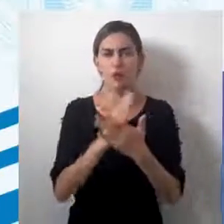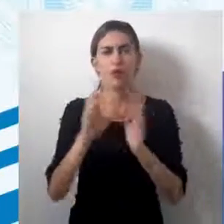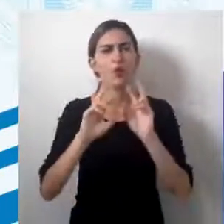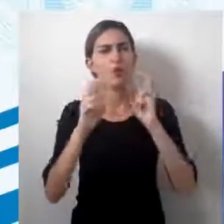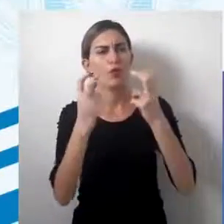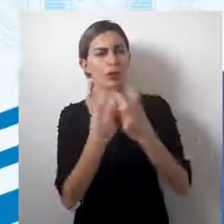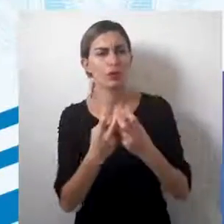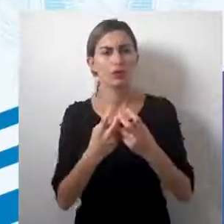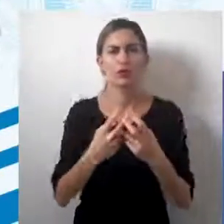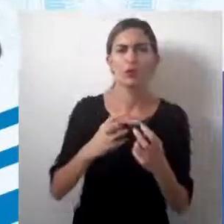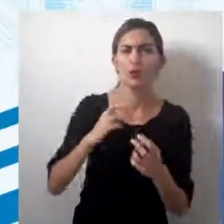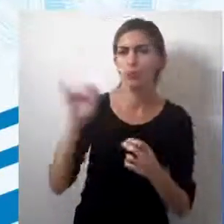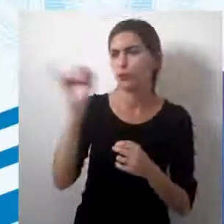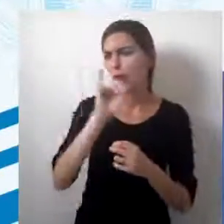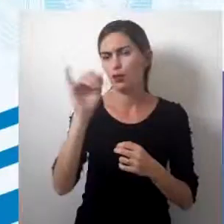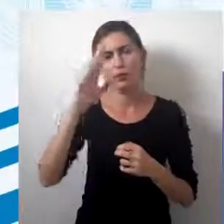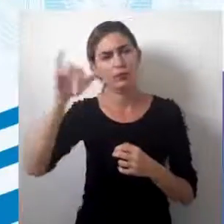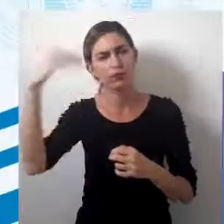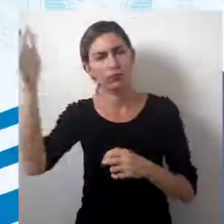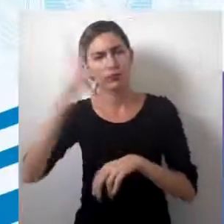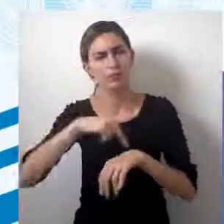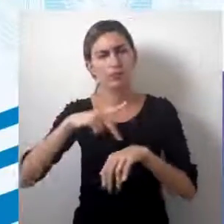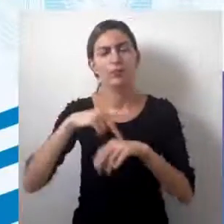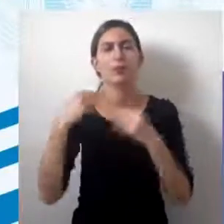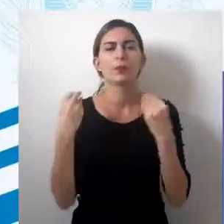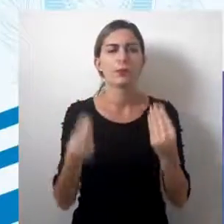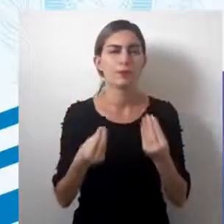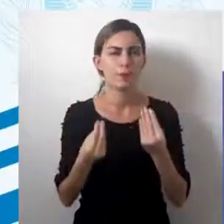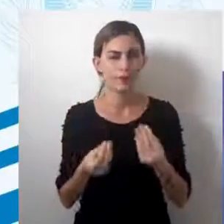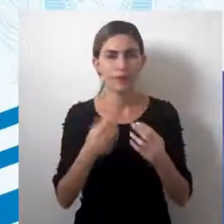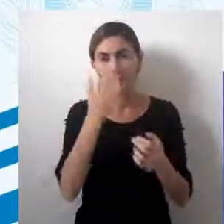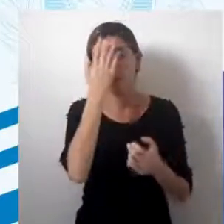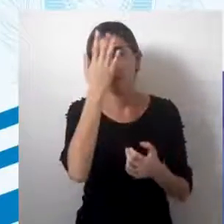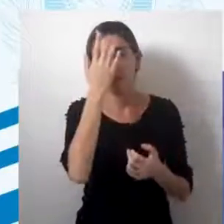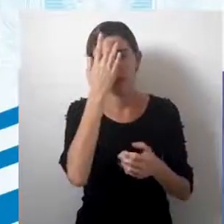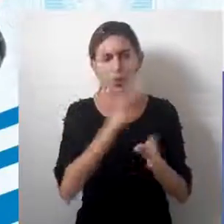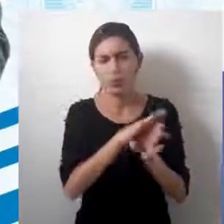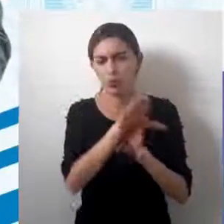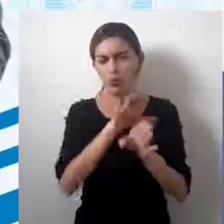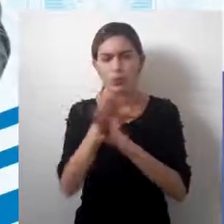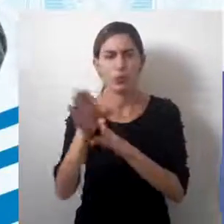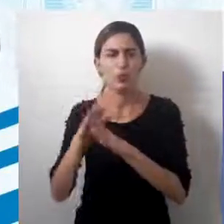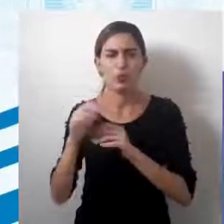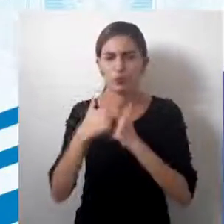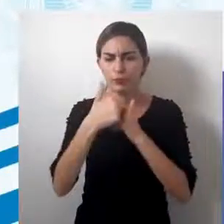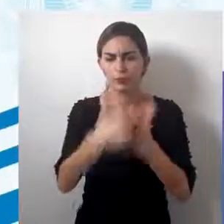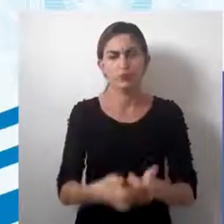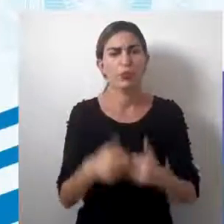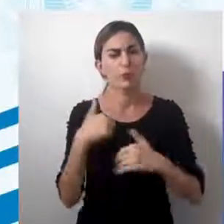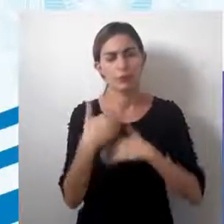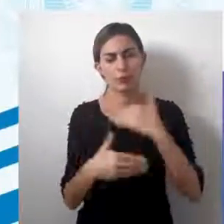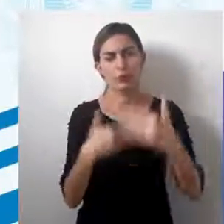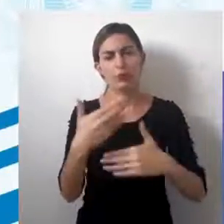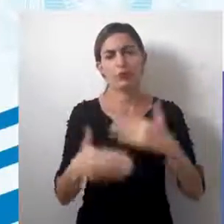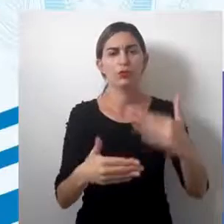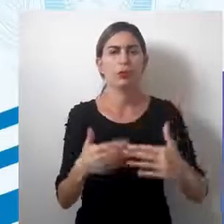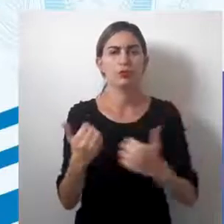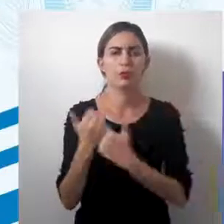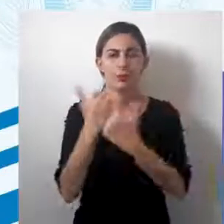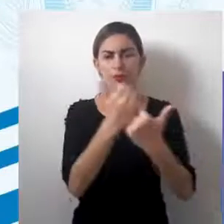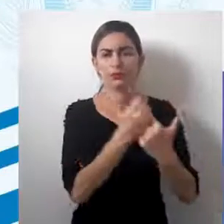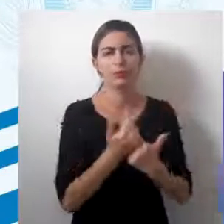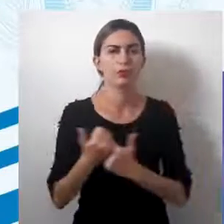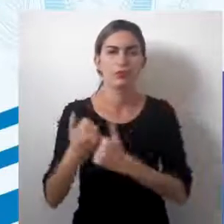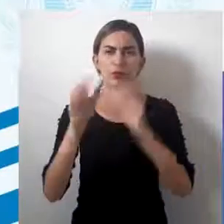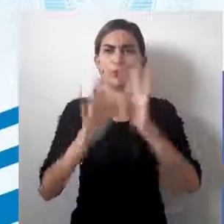convenções de cunho internacional para facilitar, orientar, conduzir esse processo de avanço de